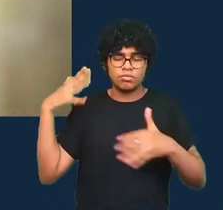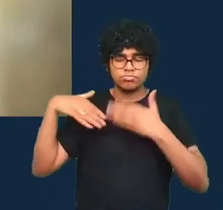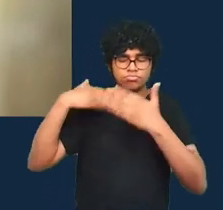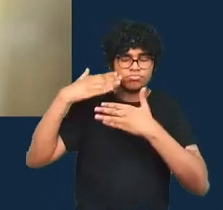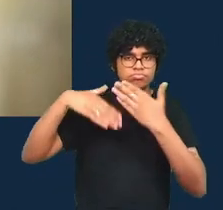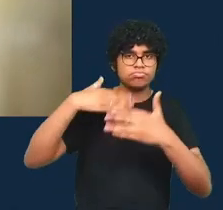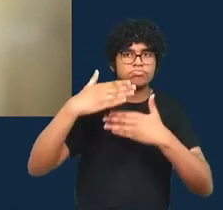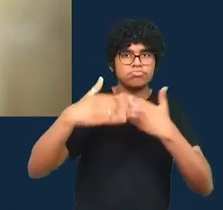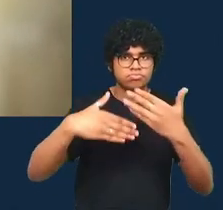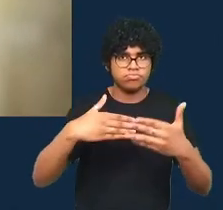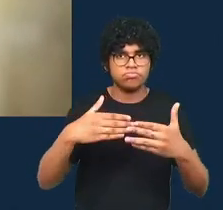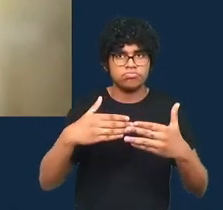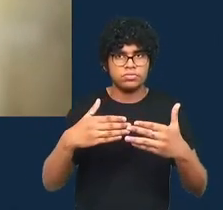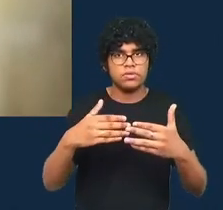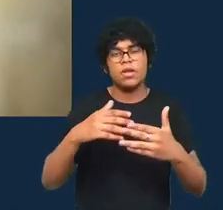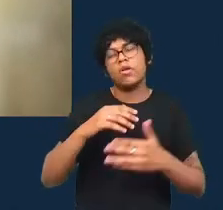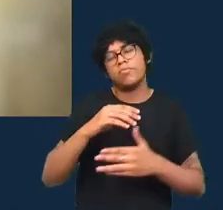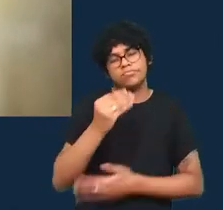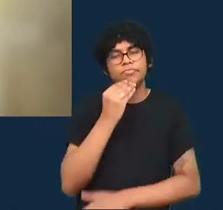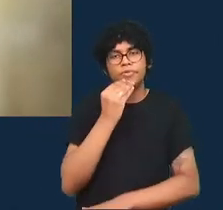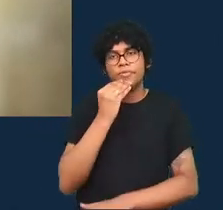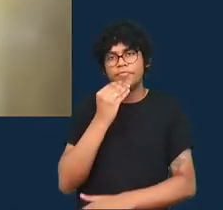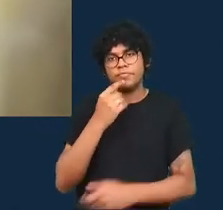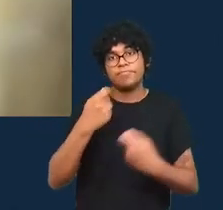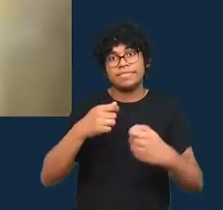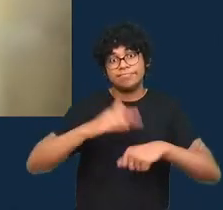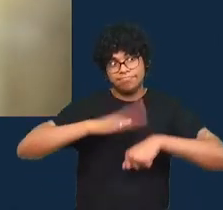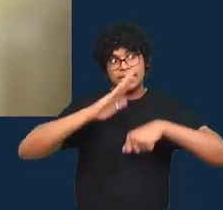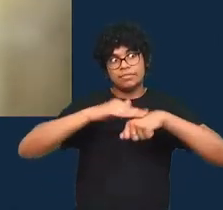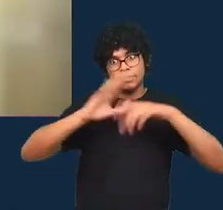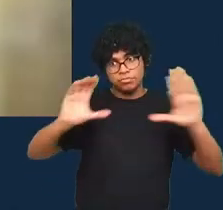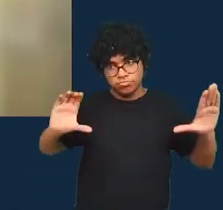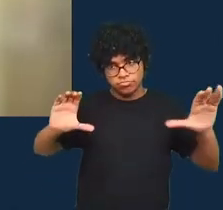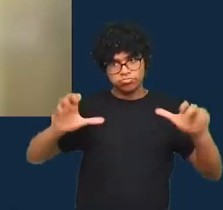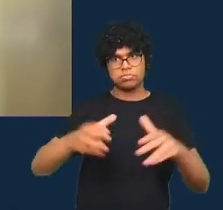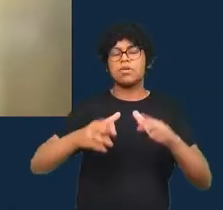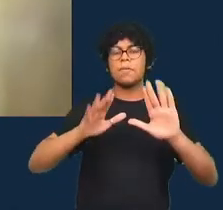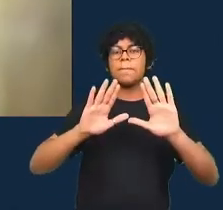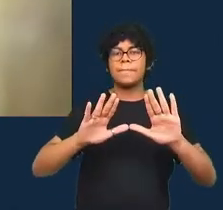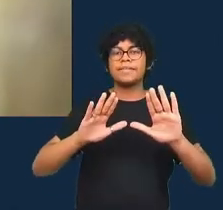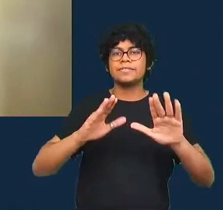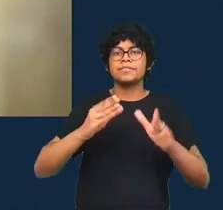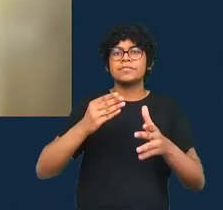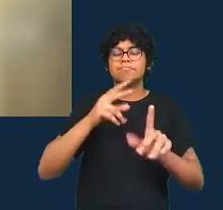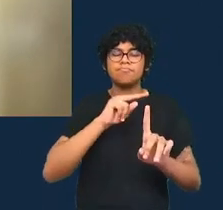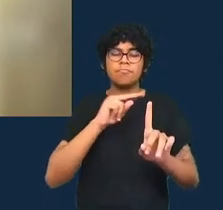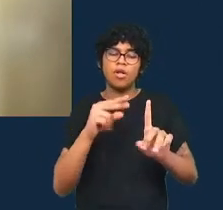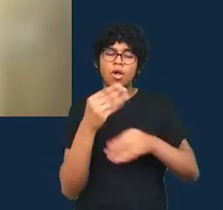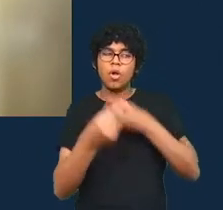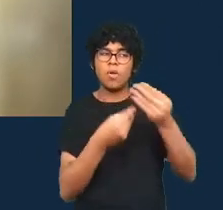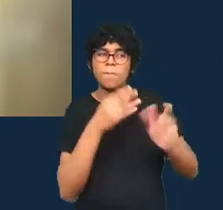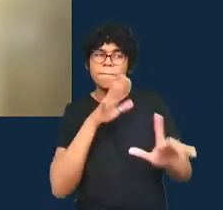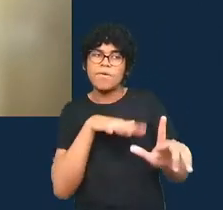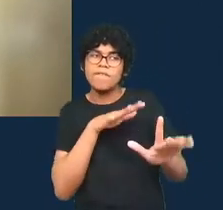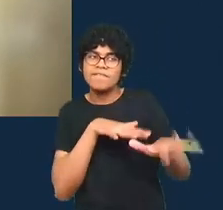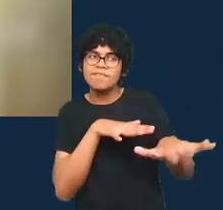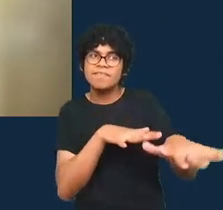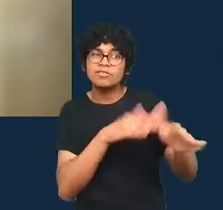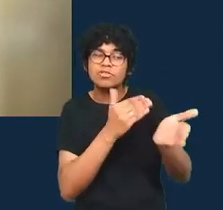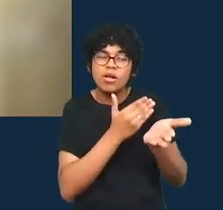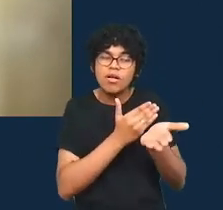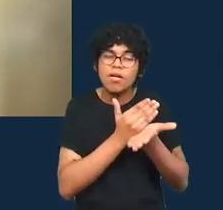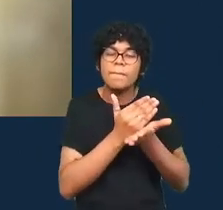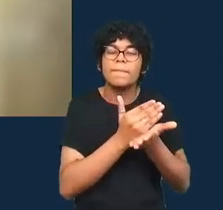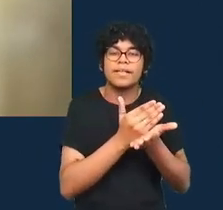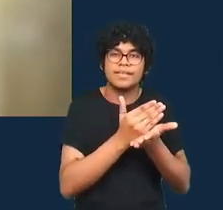claro que não na escala em que gostaríamos mas desse ponto de vista também como que esse movimento pode começar a acontecer e eu acho novamente